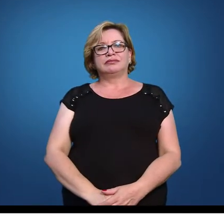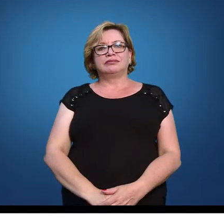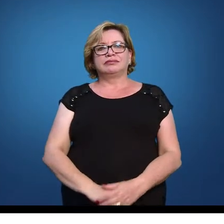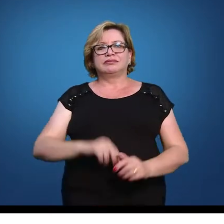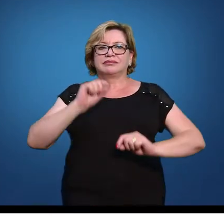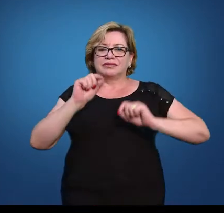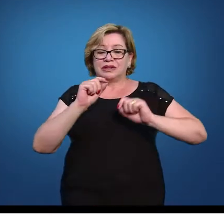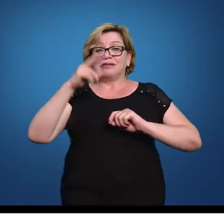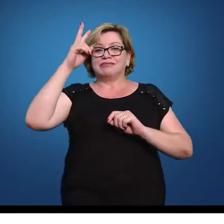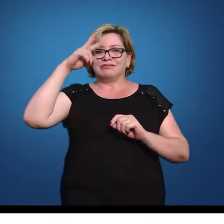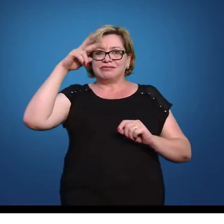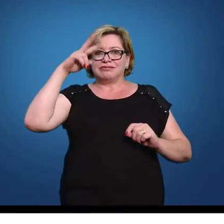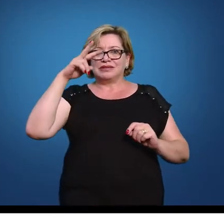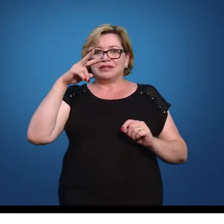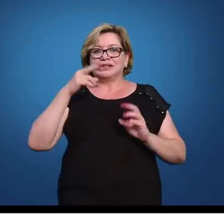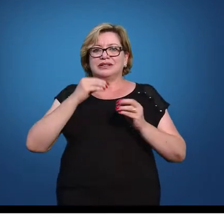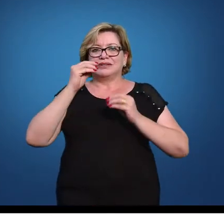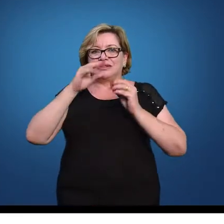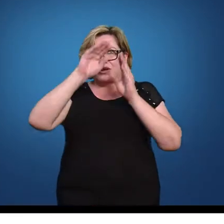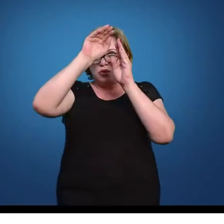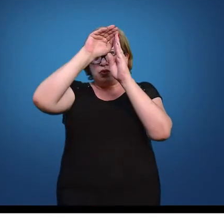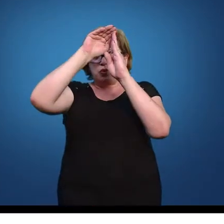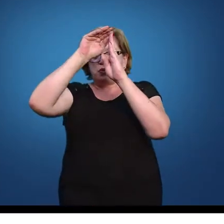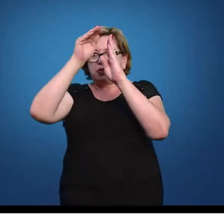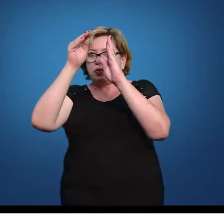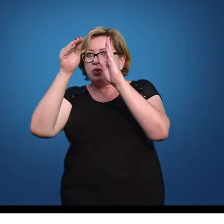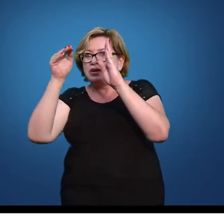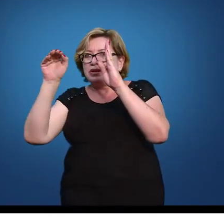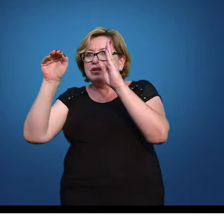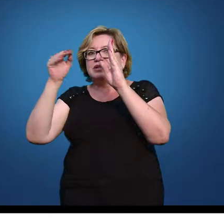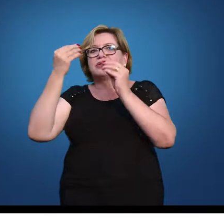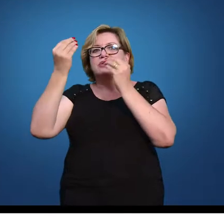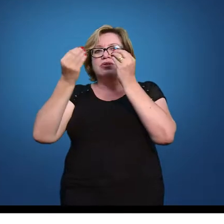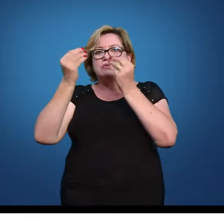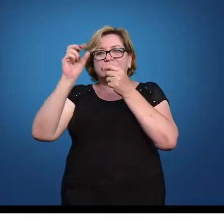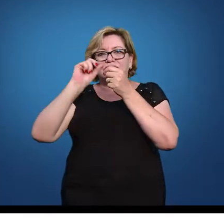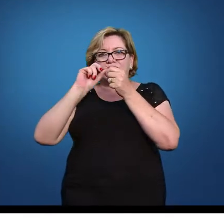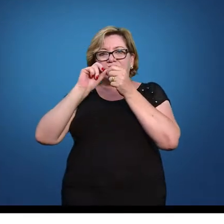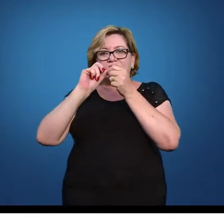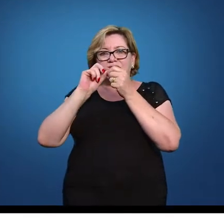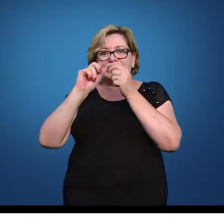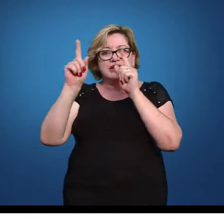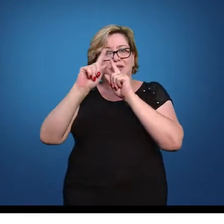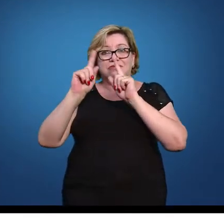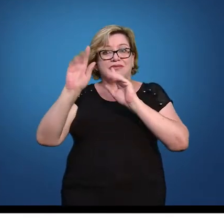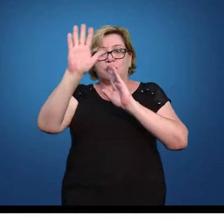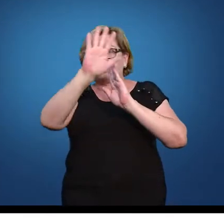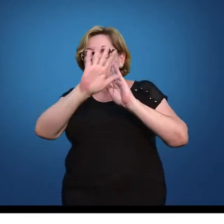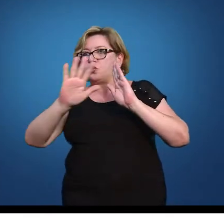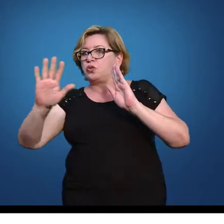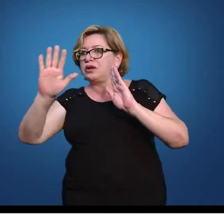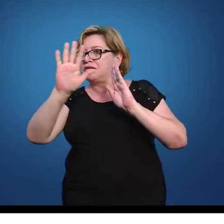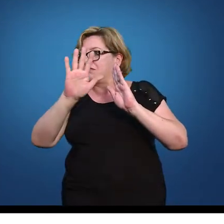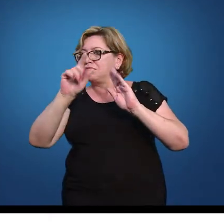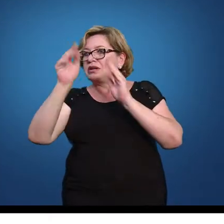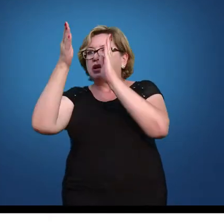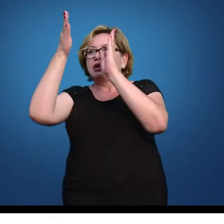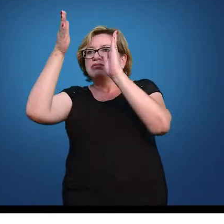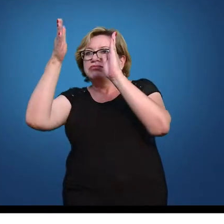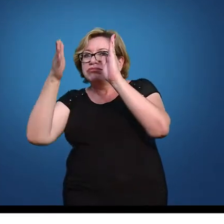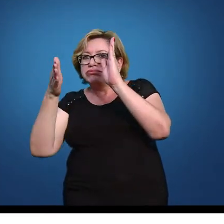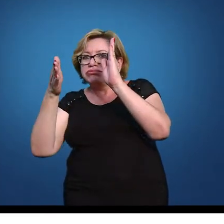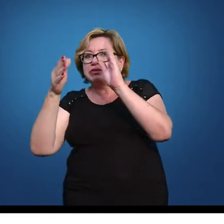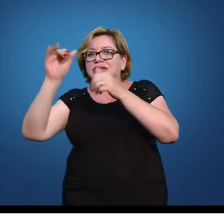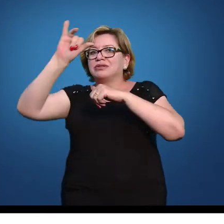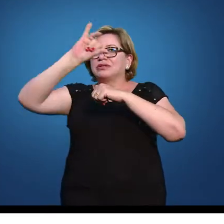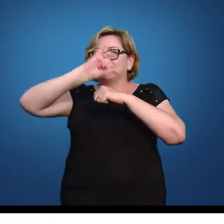Então, só recapitulando, a curva, da maneira que a tabela foi construída, ela não me dá área nos extremos. Ela sempre me